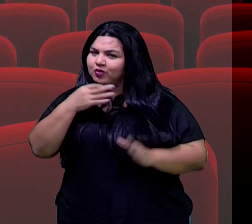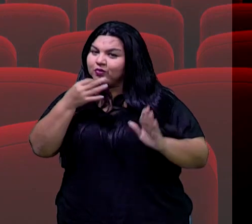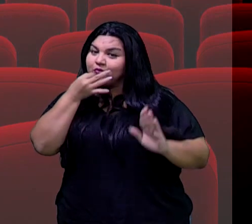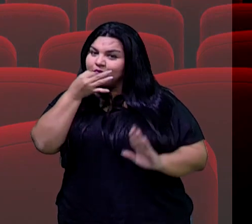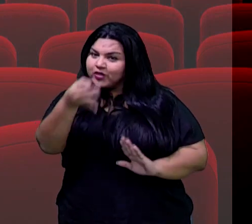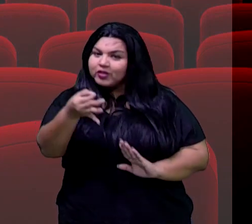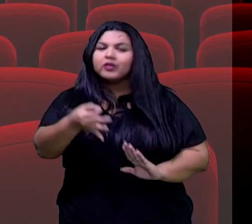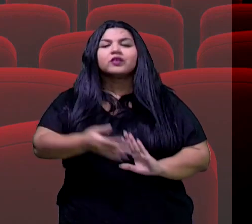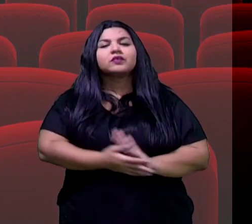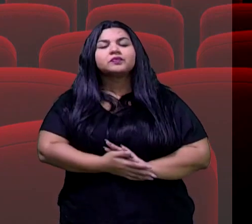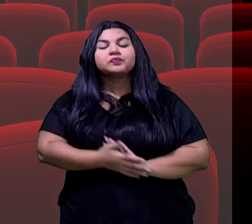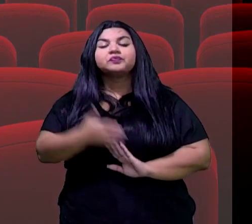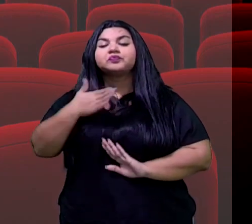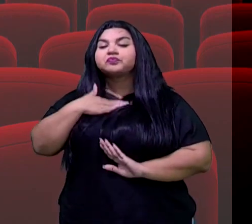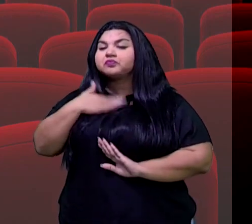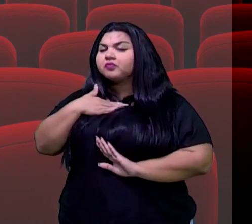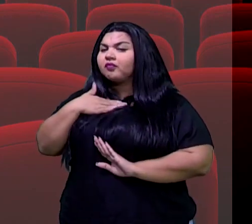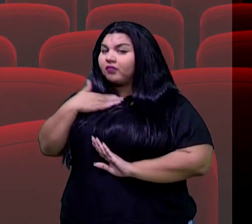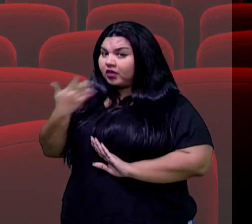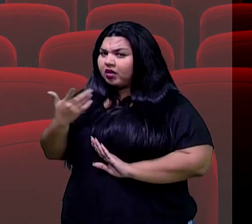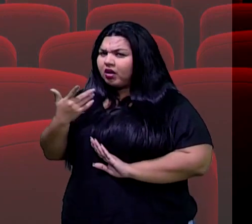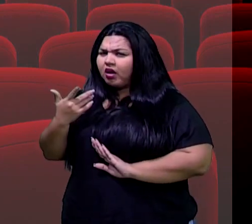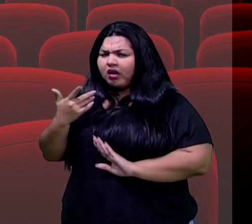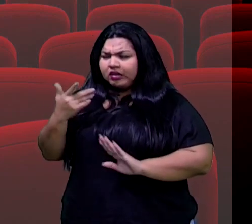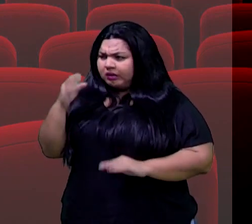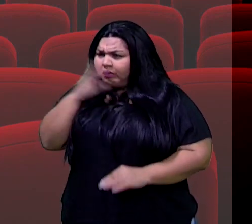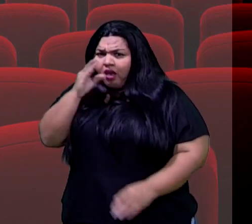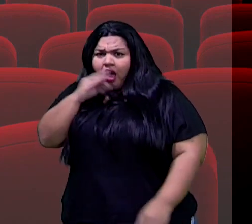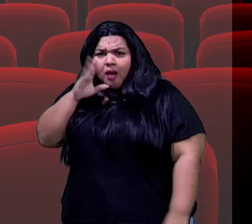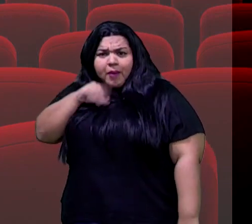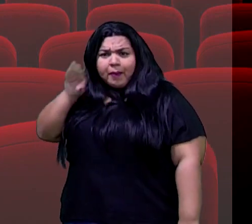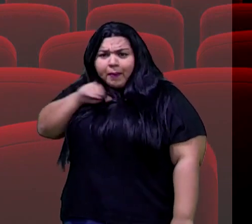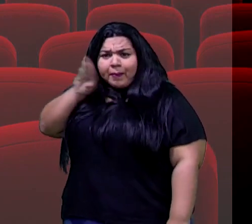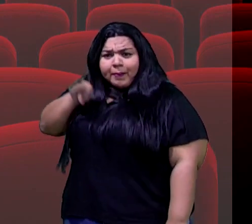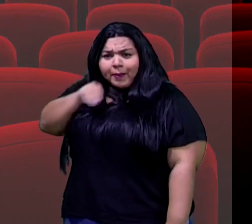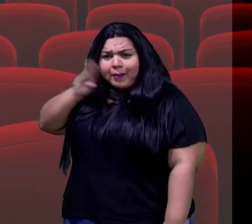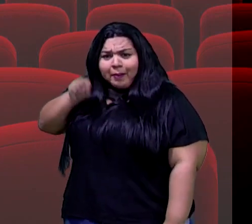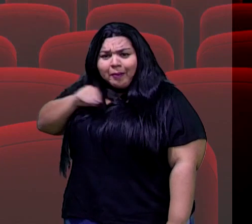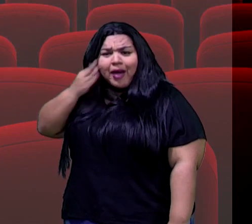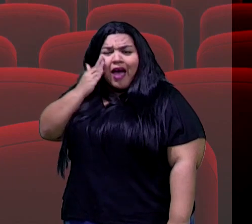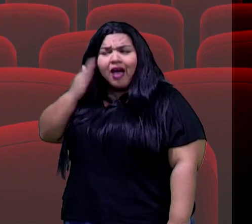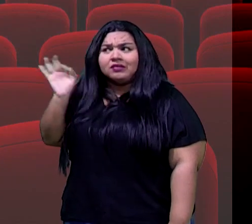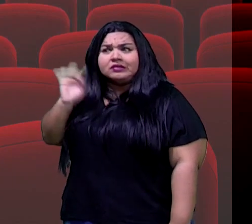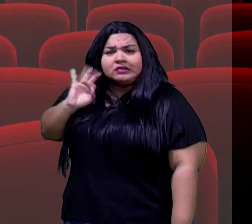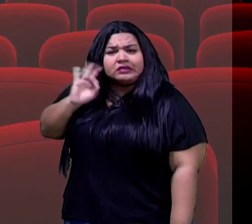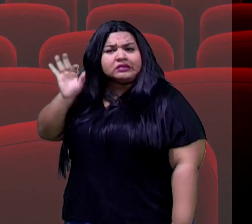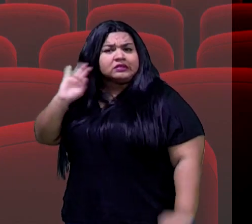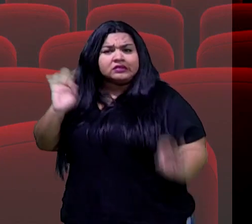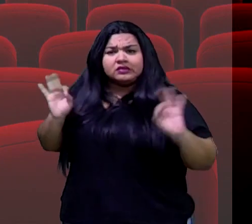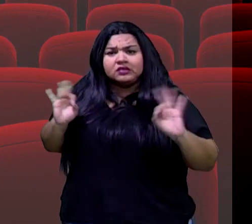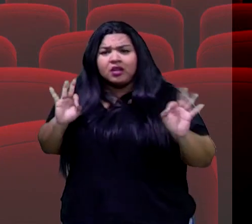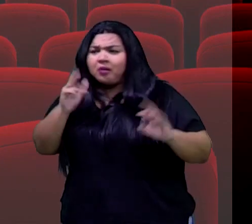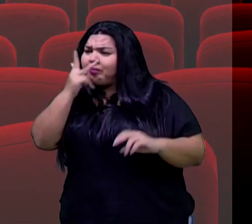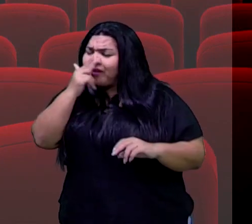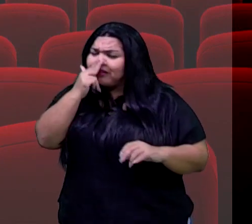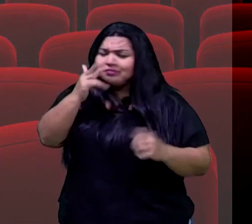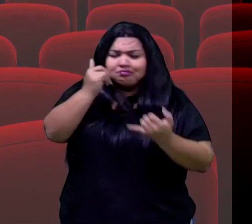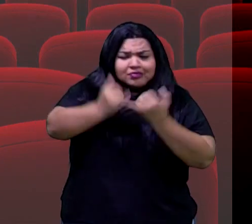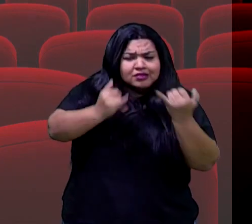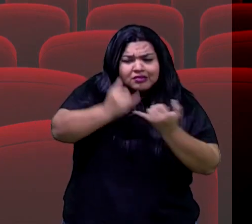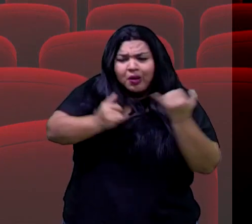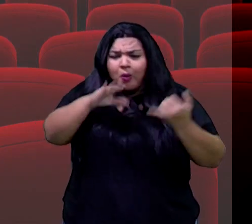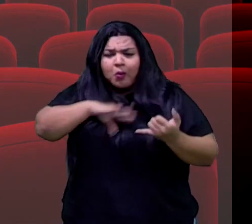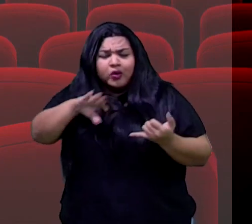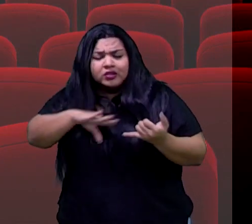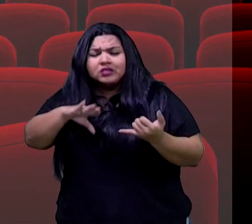espectadora aqui, professora Sabrina, nossa, elas falam muito rápido, não dá para entender nada, eu pensei que fosse parecido com português, que